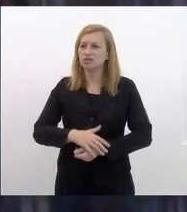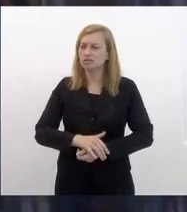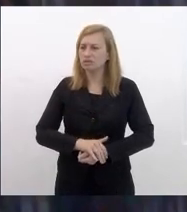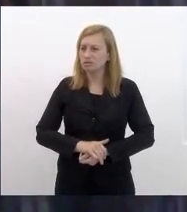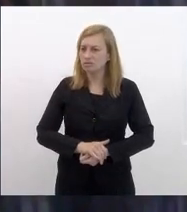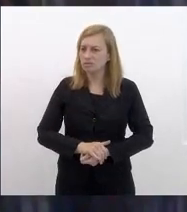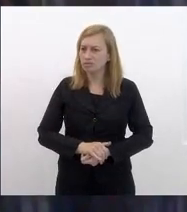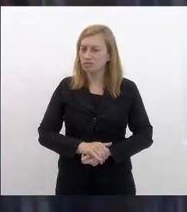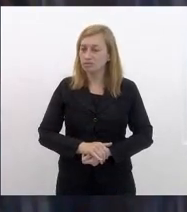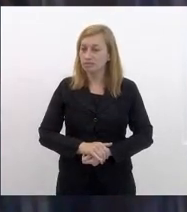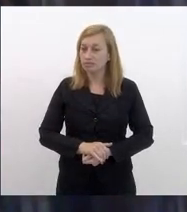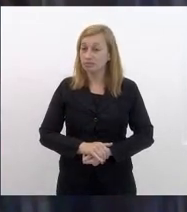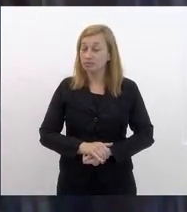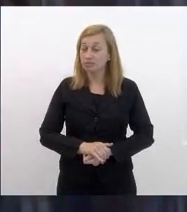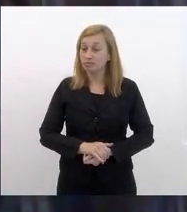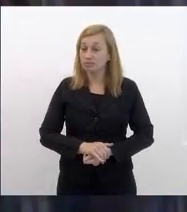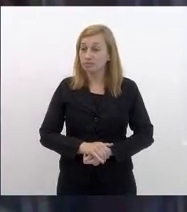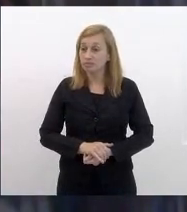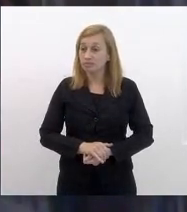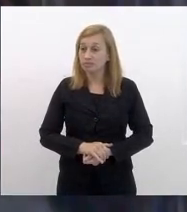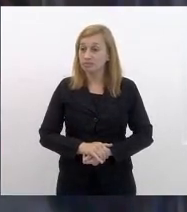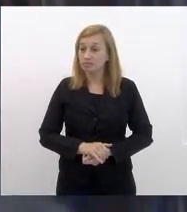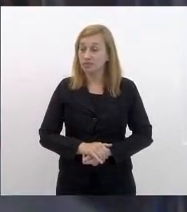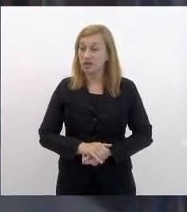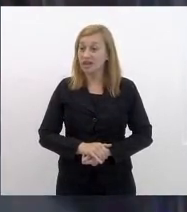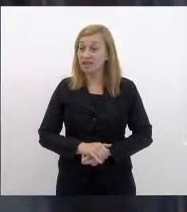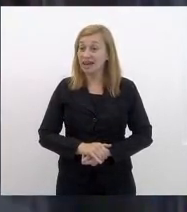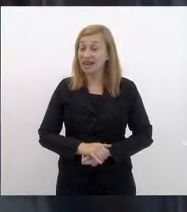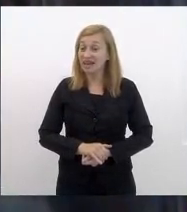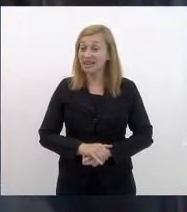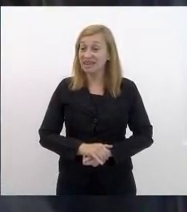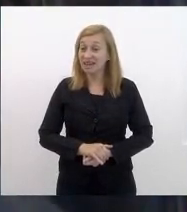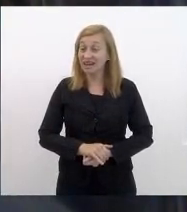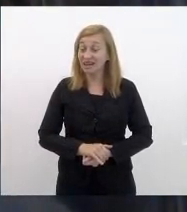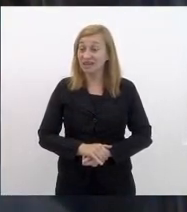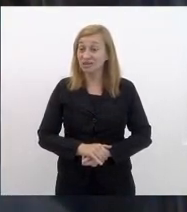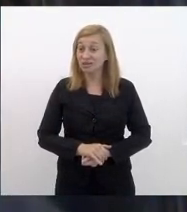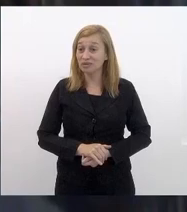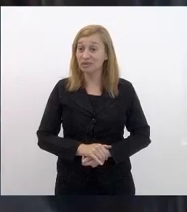nossa é coloca